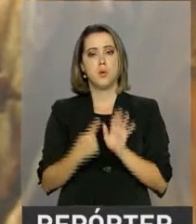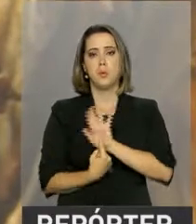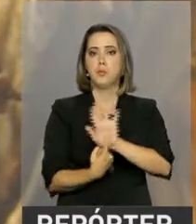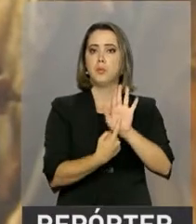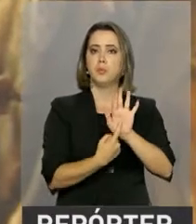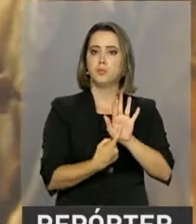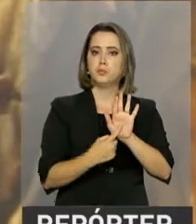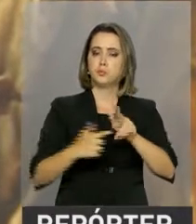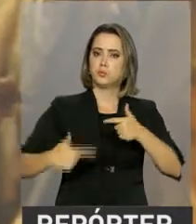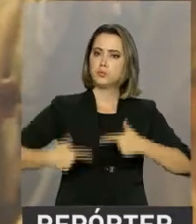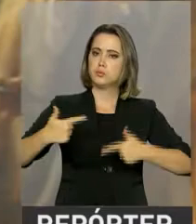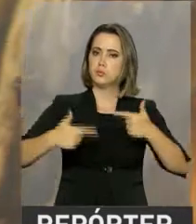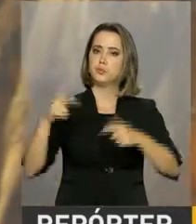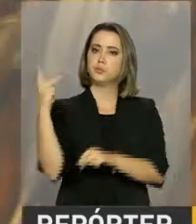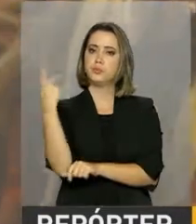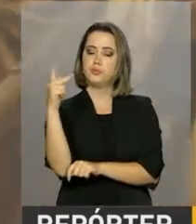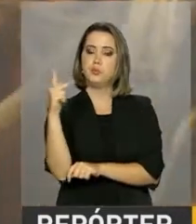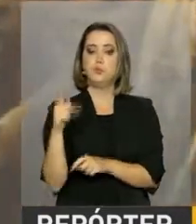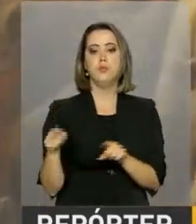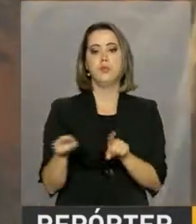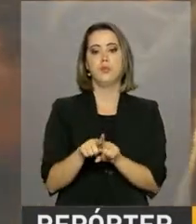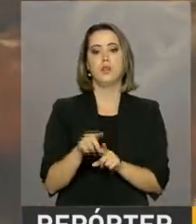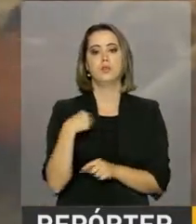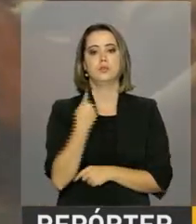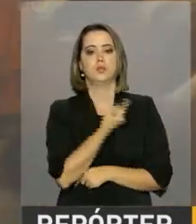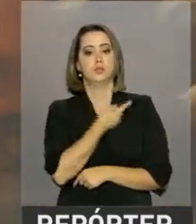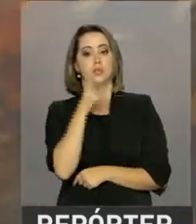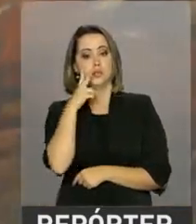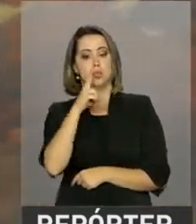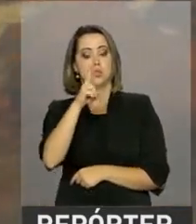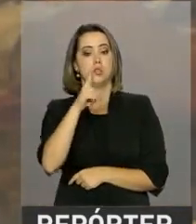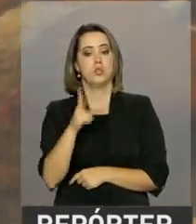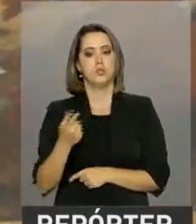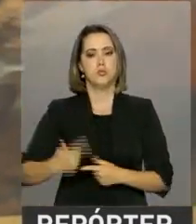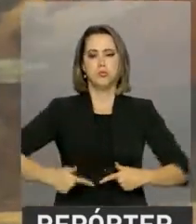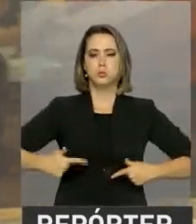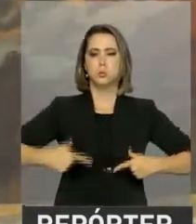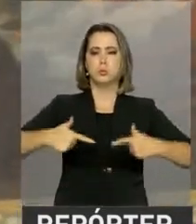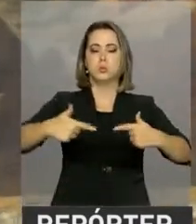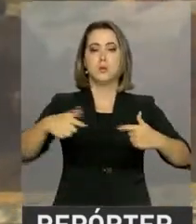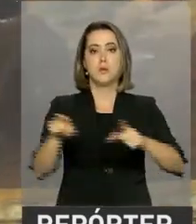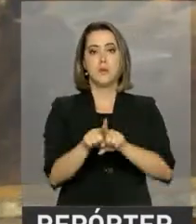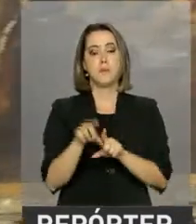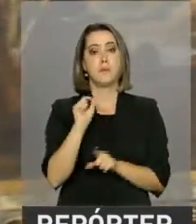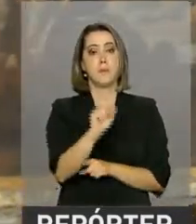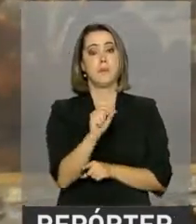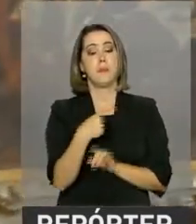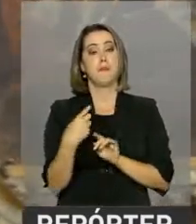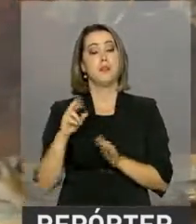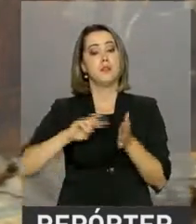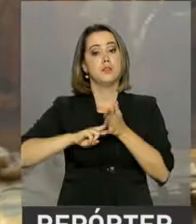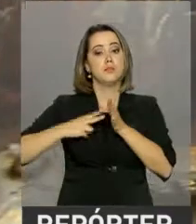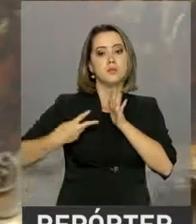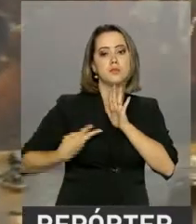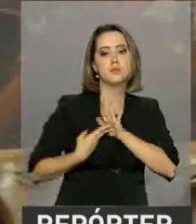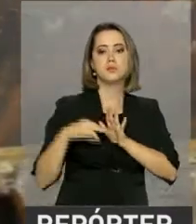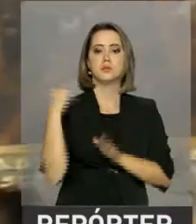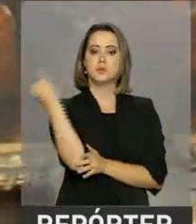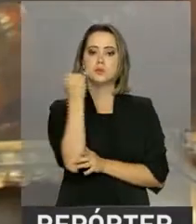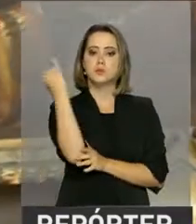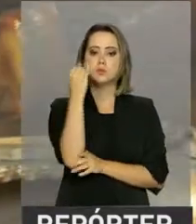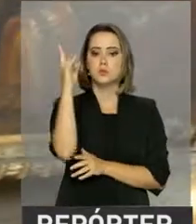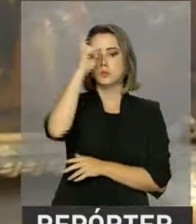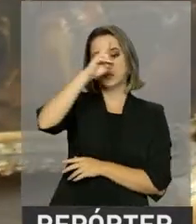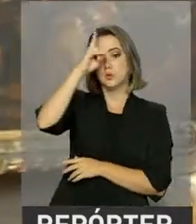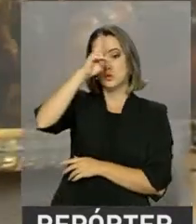na galeria do século XIX, a gente encontra a obra Batalha do Havaí, do paraibano Pedro Américo, e que representa um período importante da